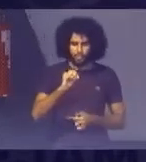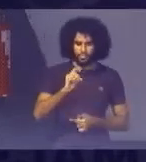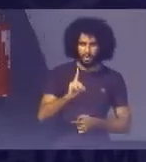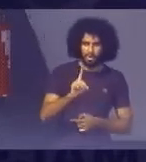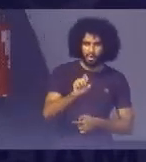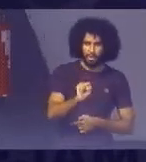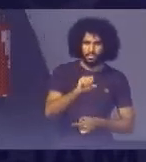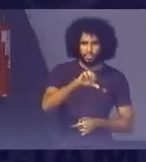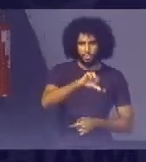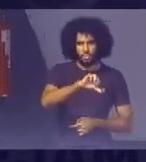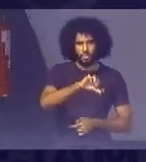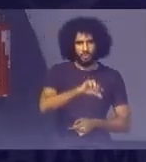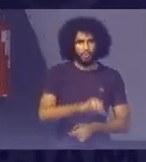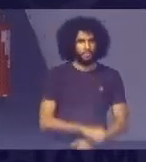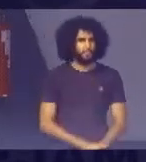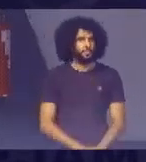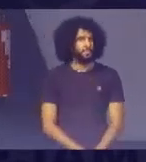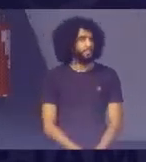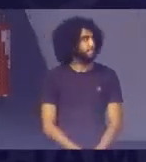Acho que está Meio ruim Isso aqui